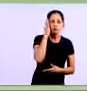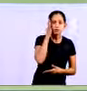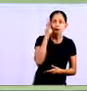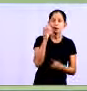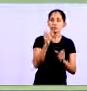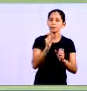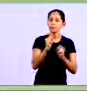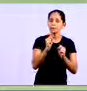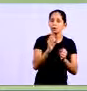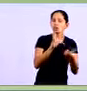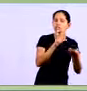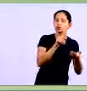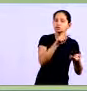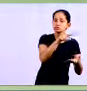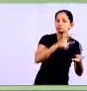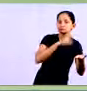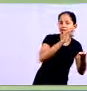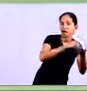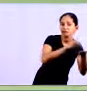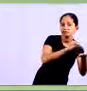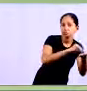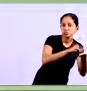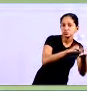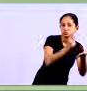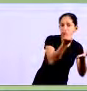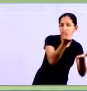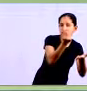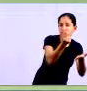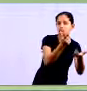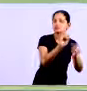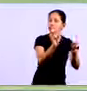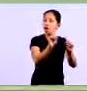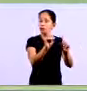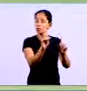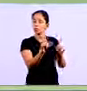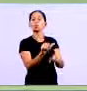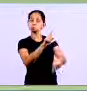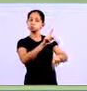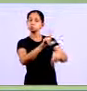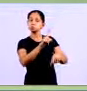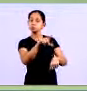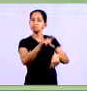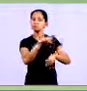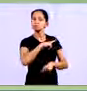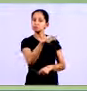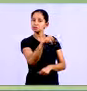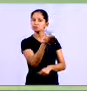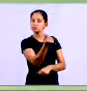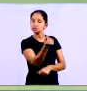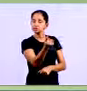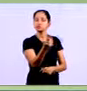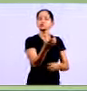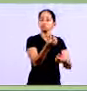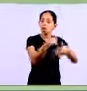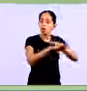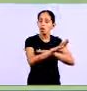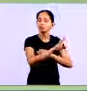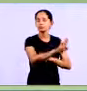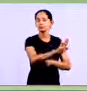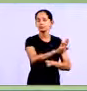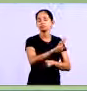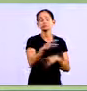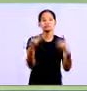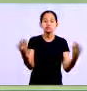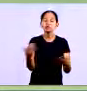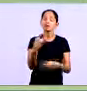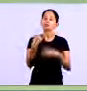o controle de caixa Vai l dar informações A vai buscar lá O que você está gastando Né? Tudo que você pagou ali Automaticamente vai gerar Uma